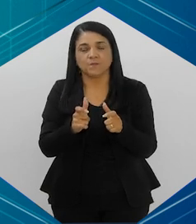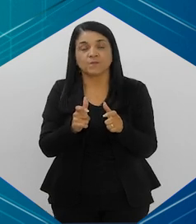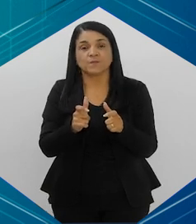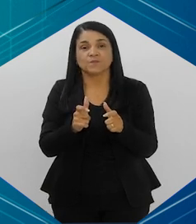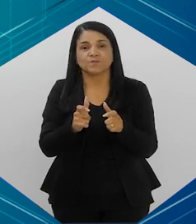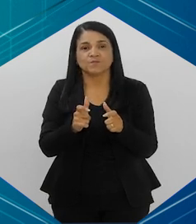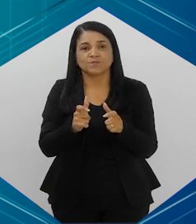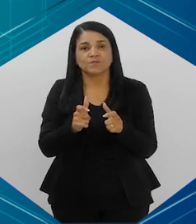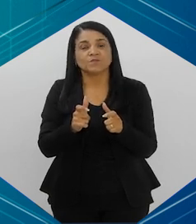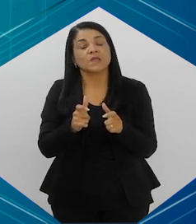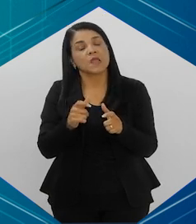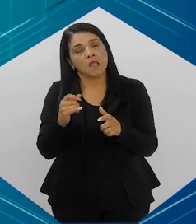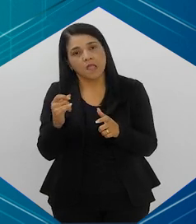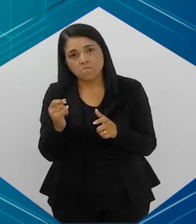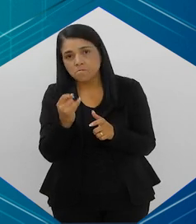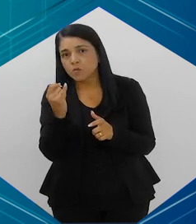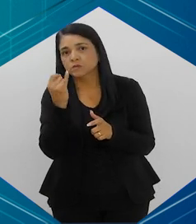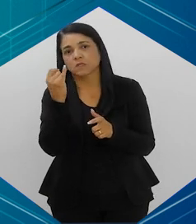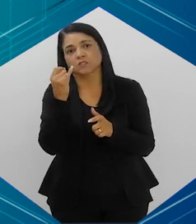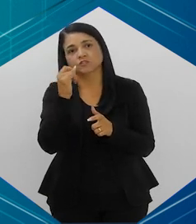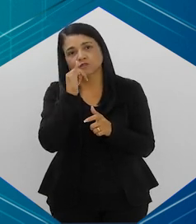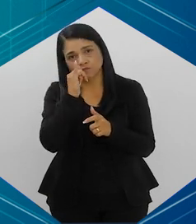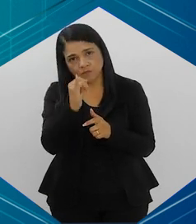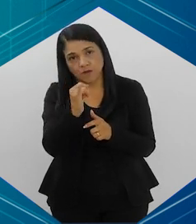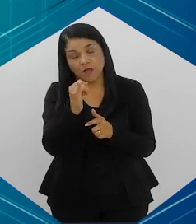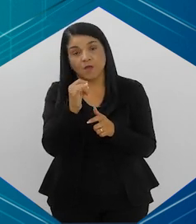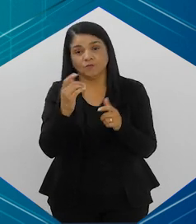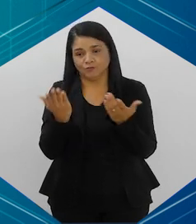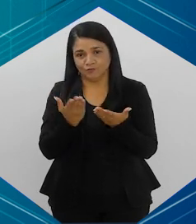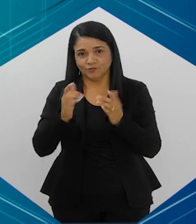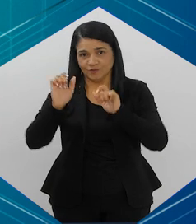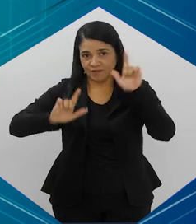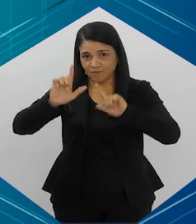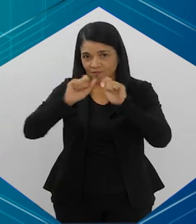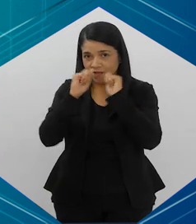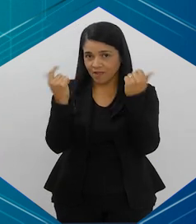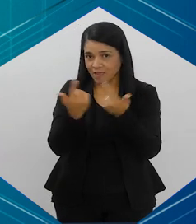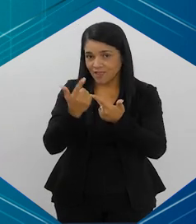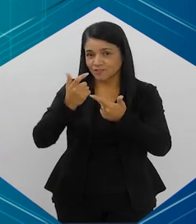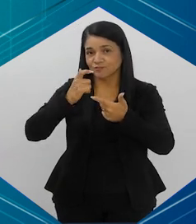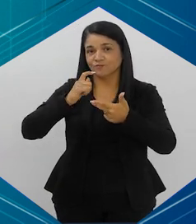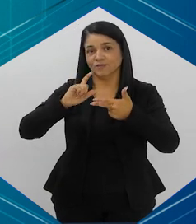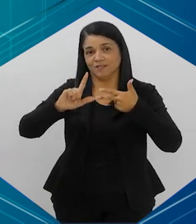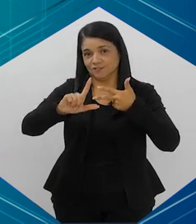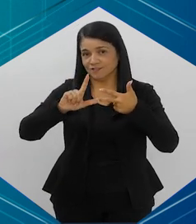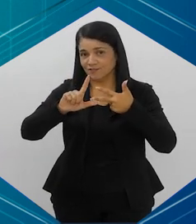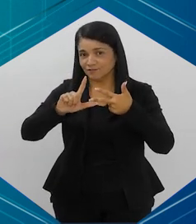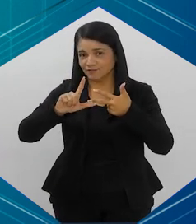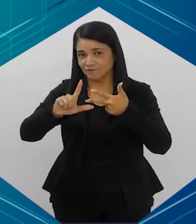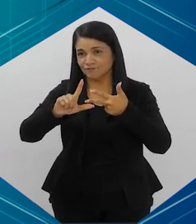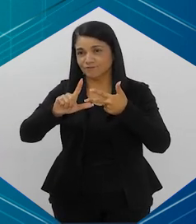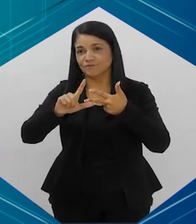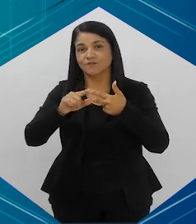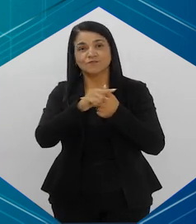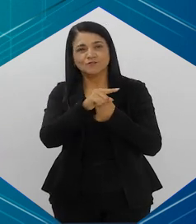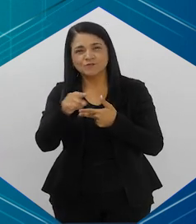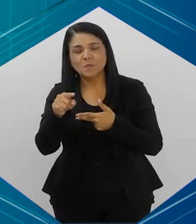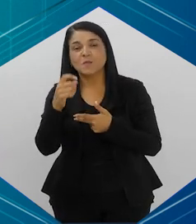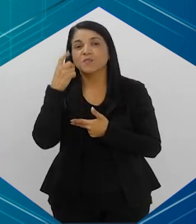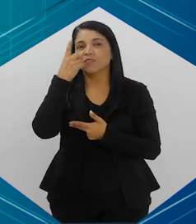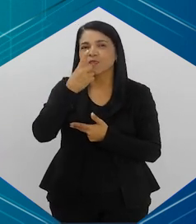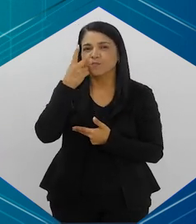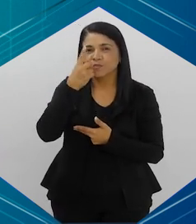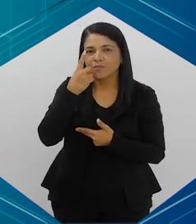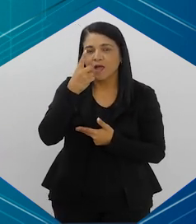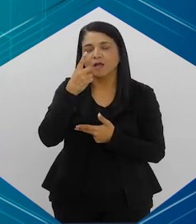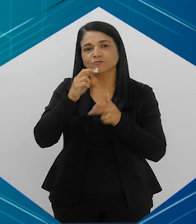locais. Então, isso é algo que... E aí, nós estamos numa TV alerge, que é no legislativo. Eu espero que